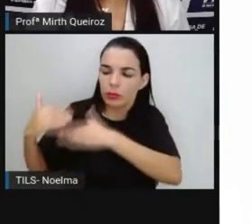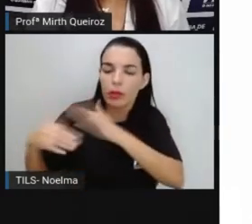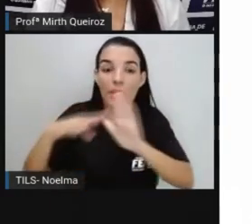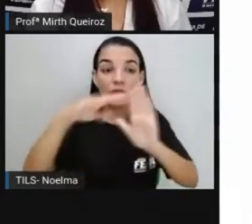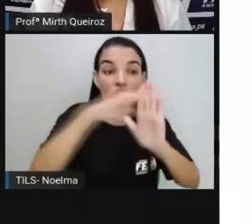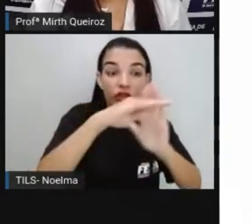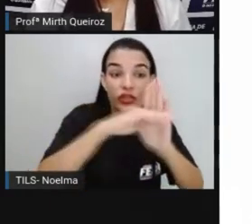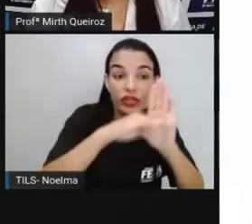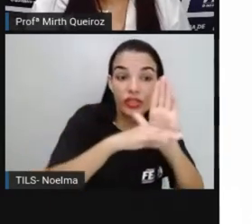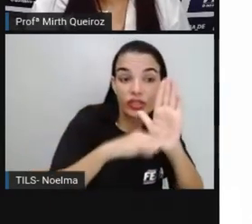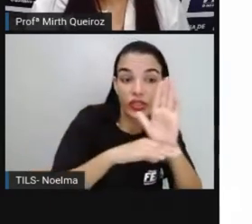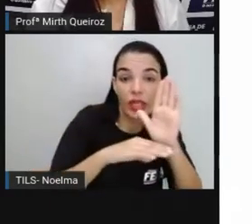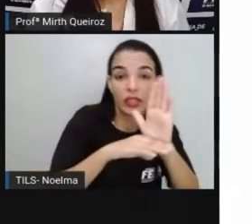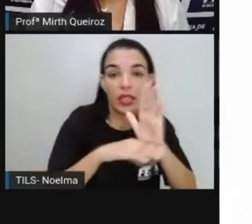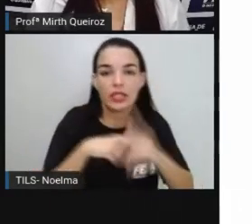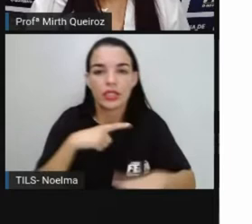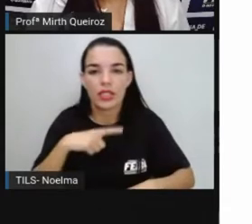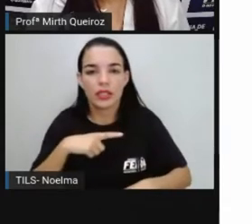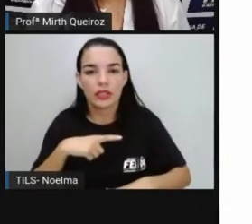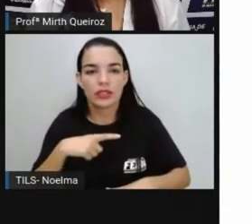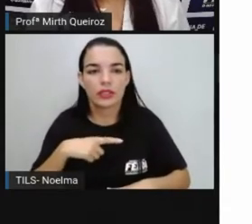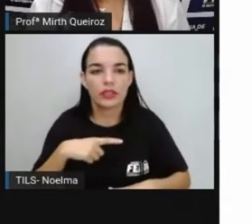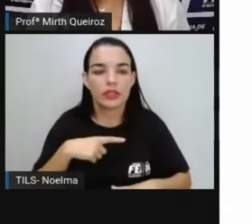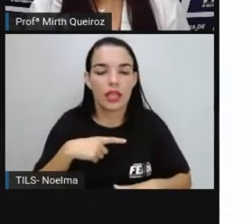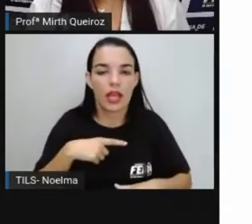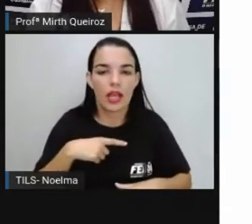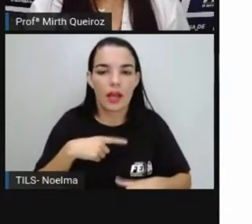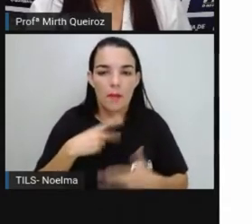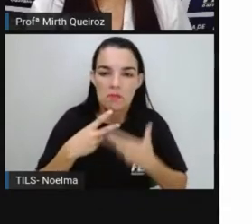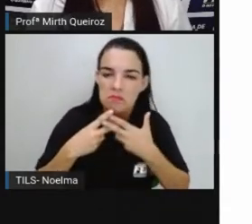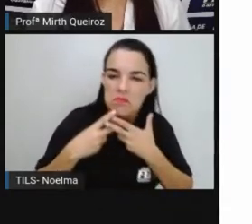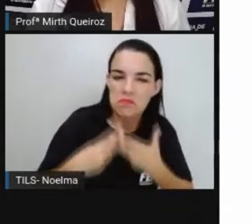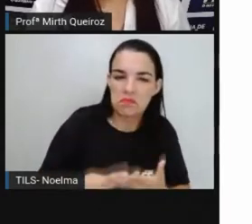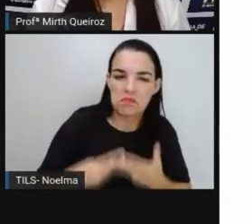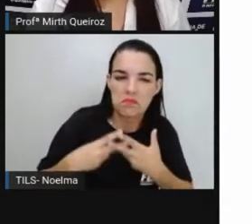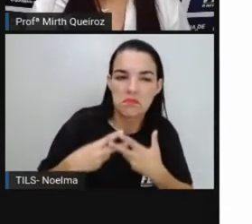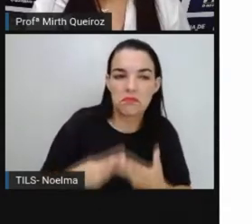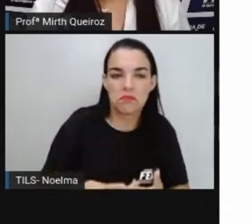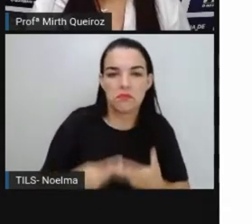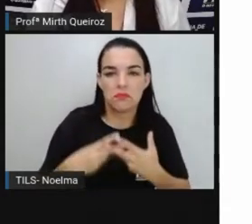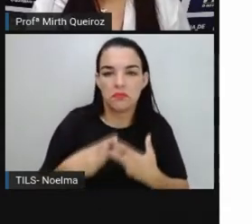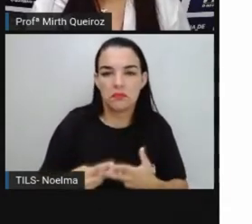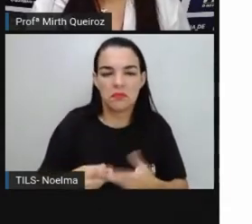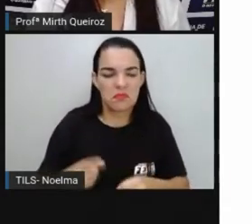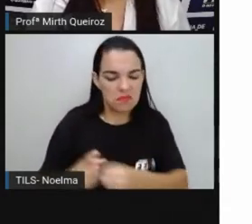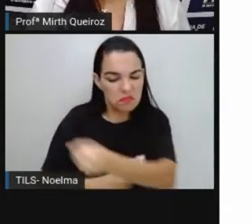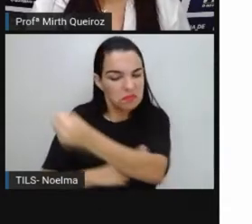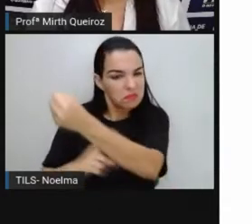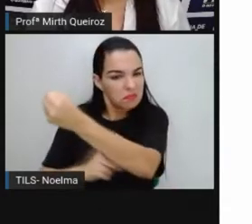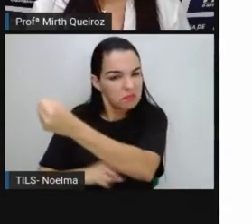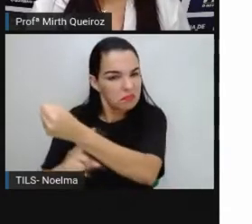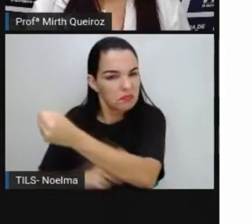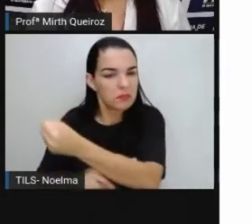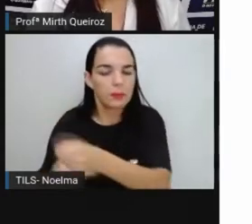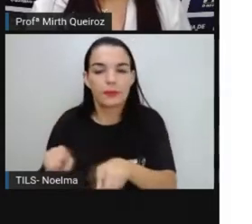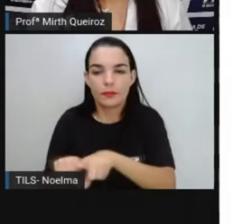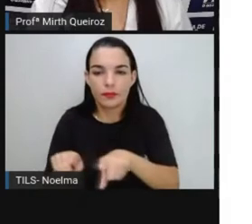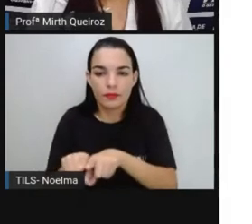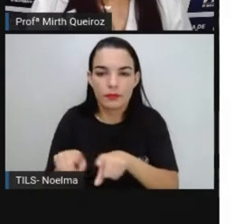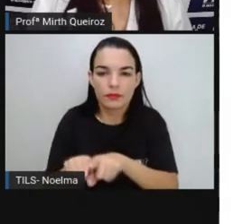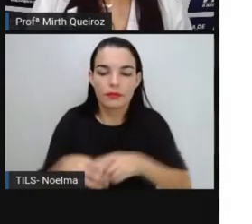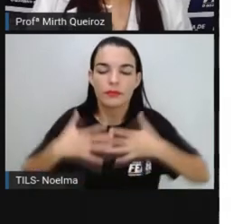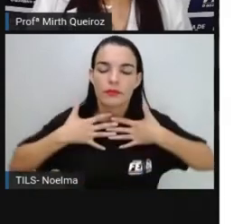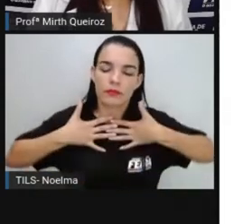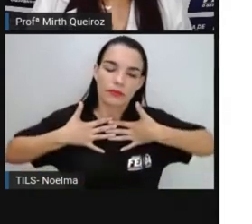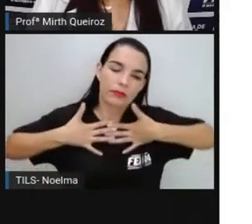autoconfiança, a tolerância ao estresse e a frustração numa perspectiva de resiliência emocional, da